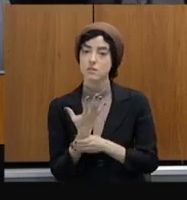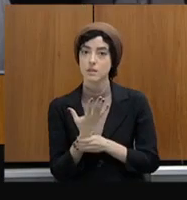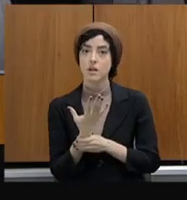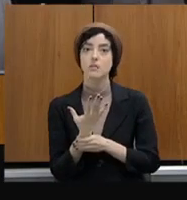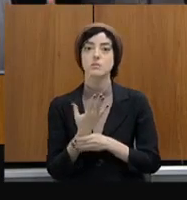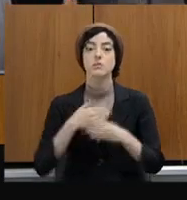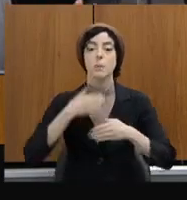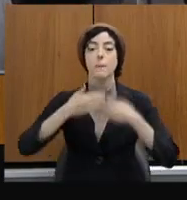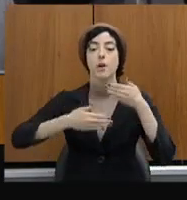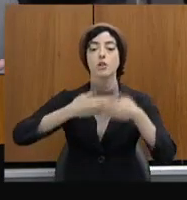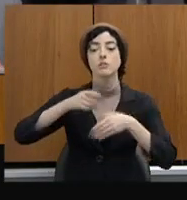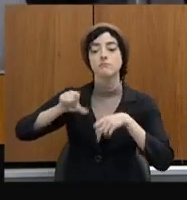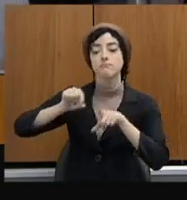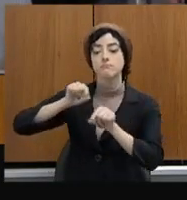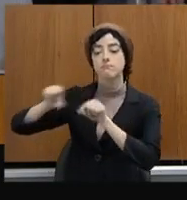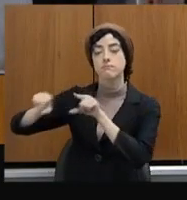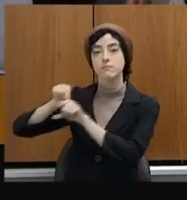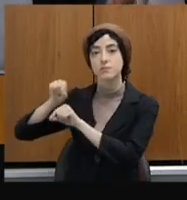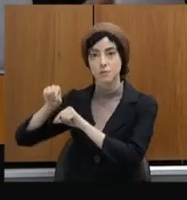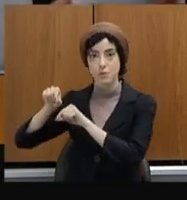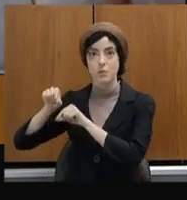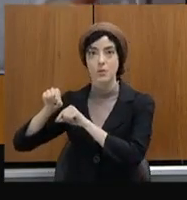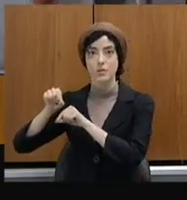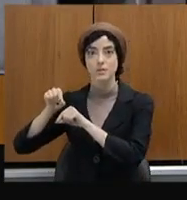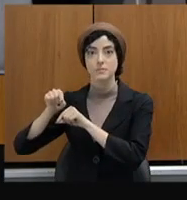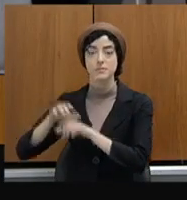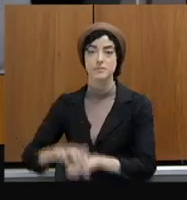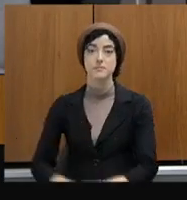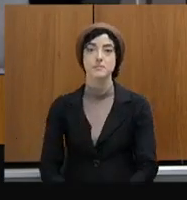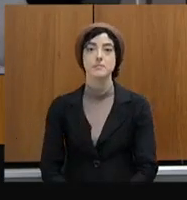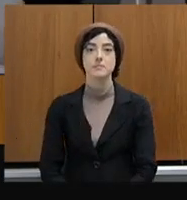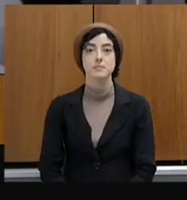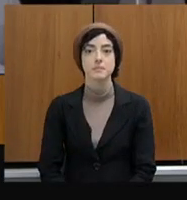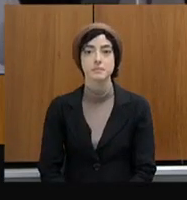seja para delegacias regionais, nós assim